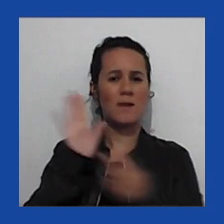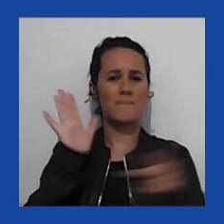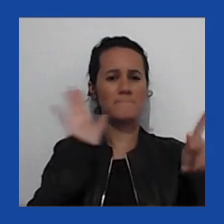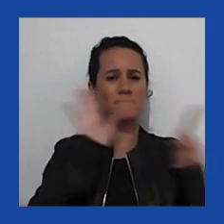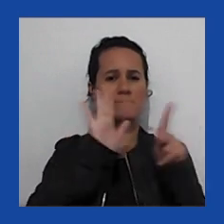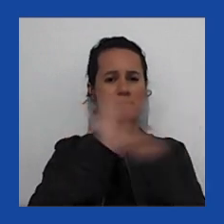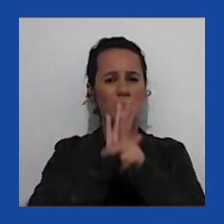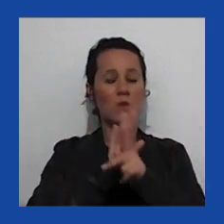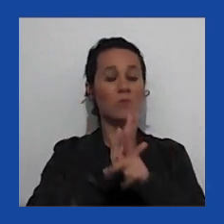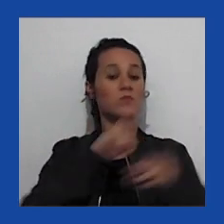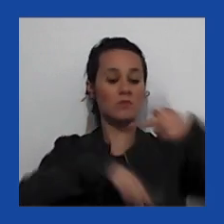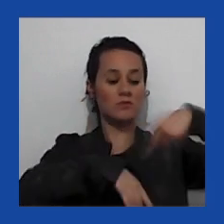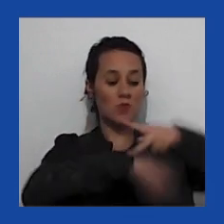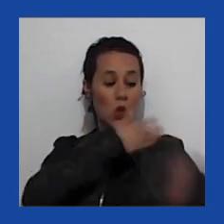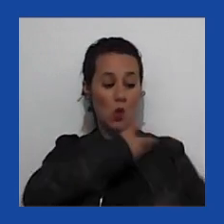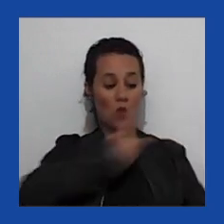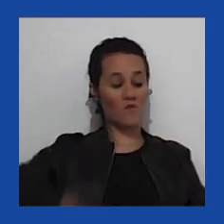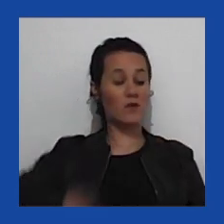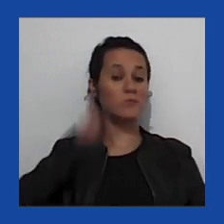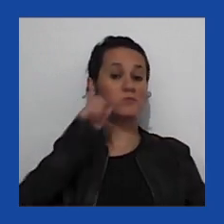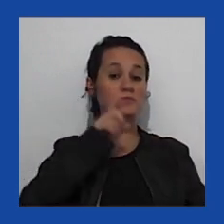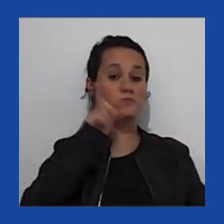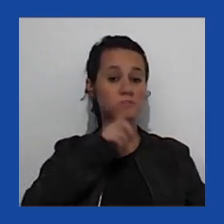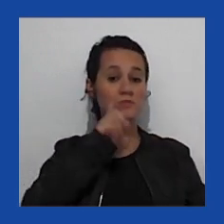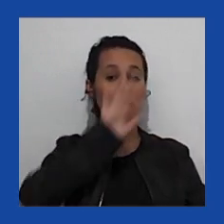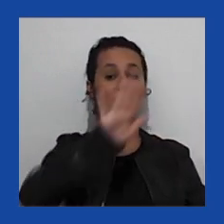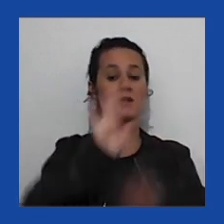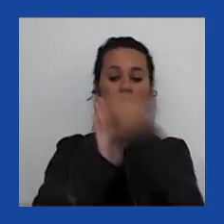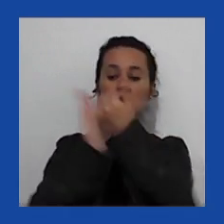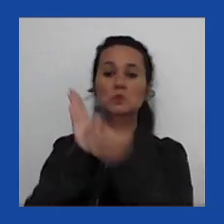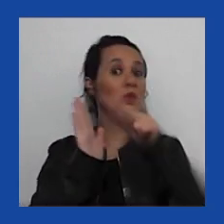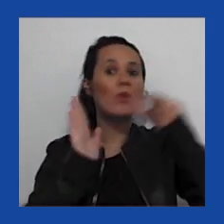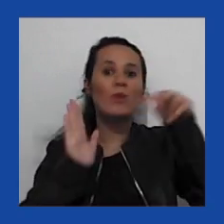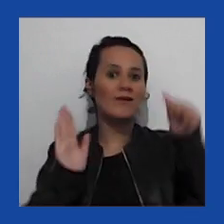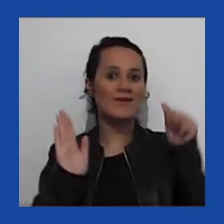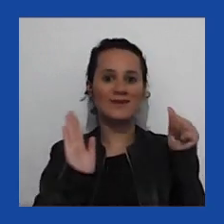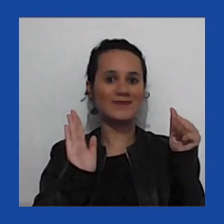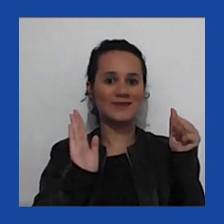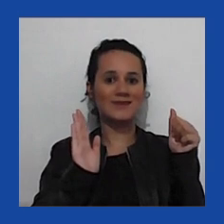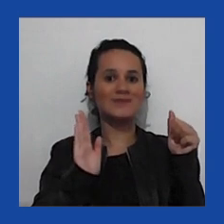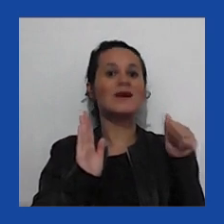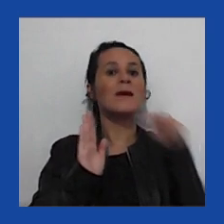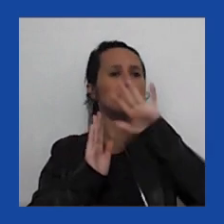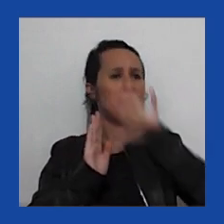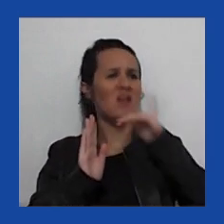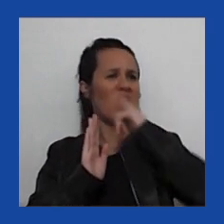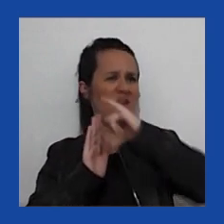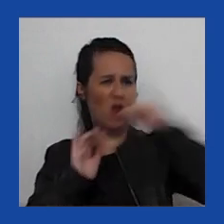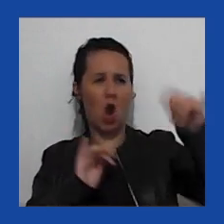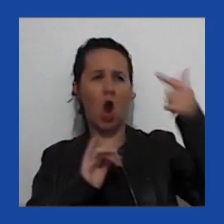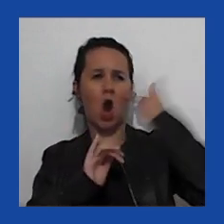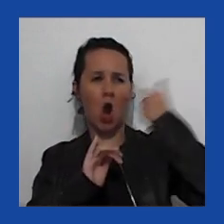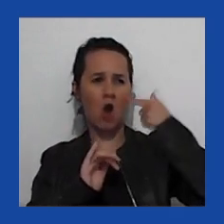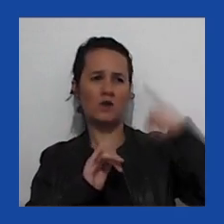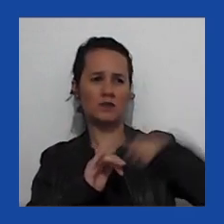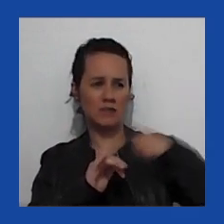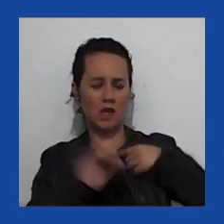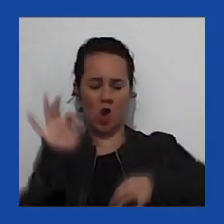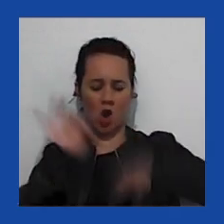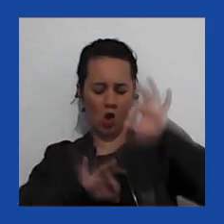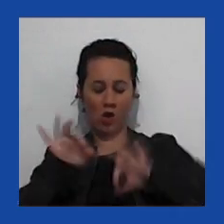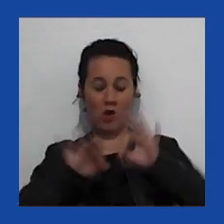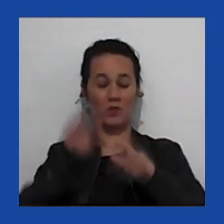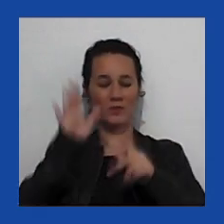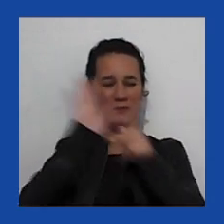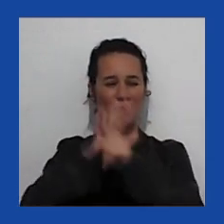no governo americano, mas ele nunca teve uma lista. Mas ele ameaçou muitas pessoas. Ele organizou um comitê no